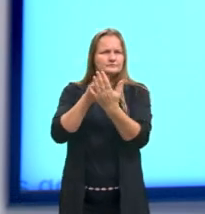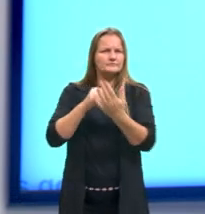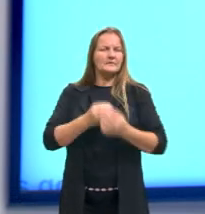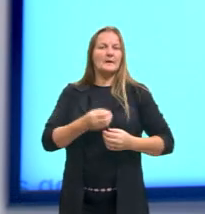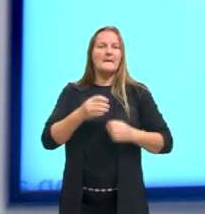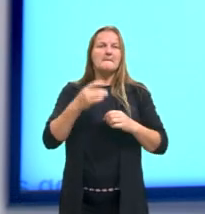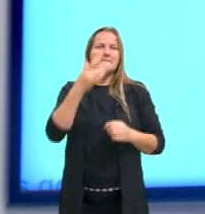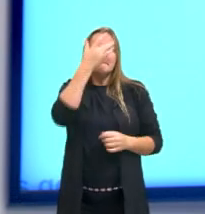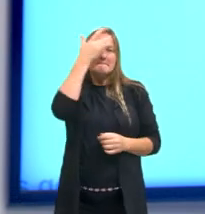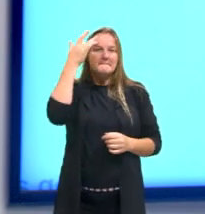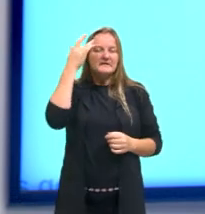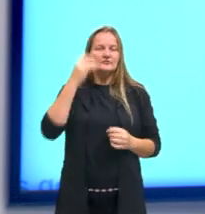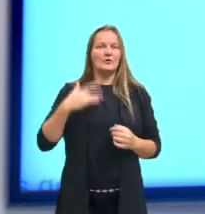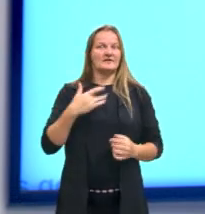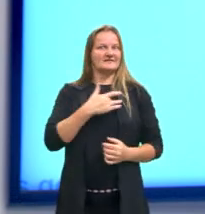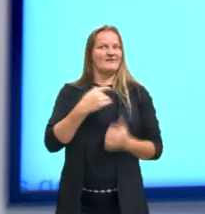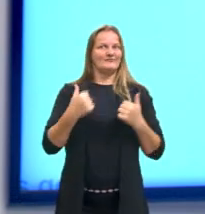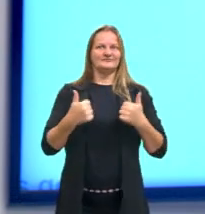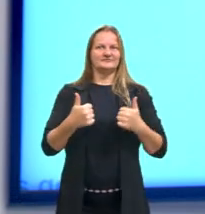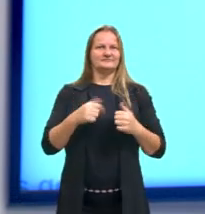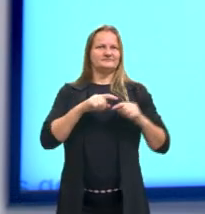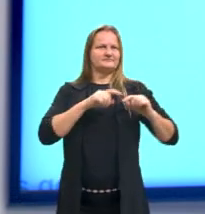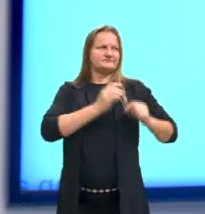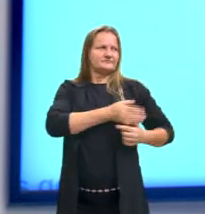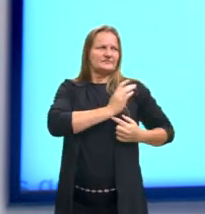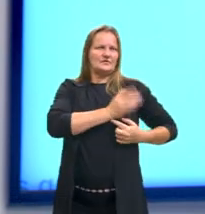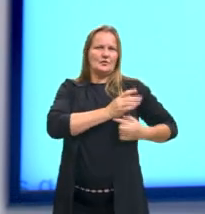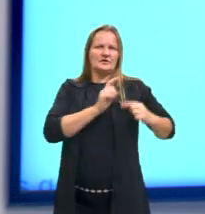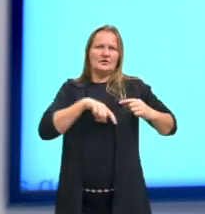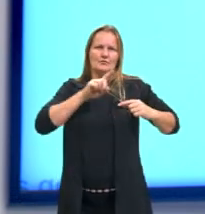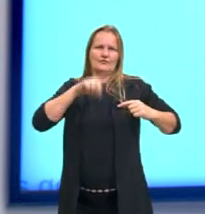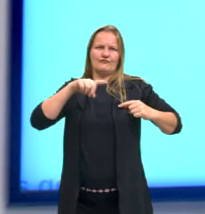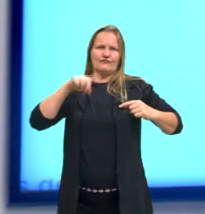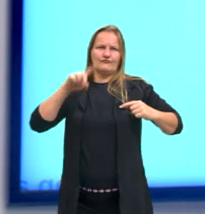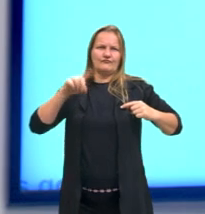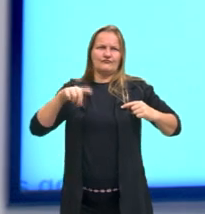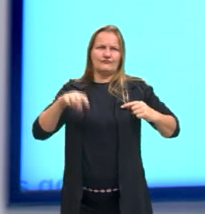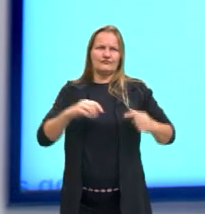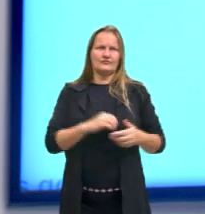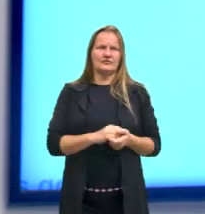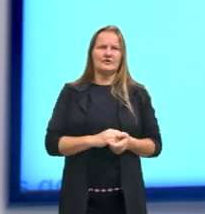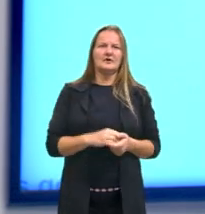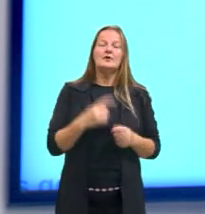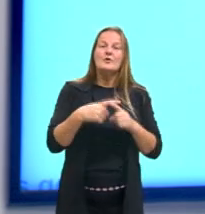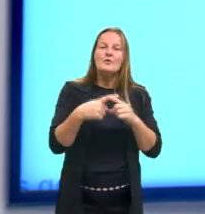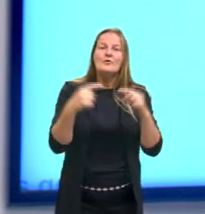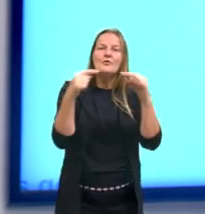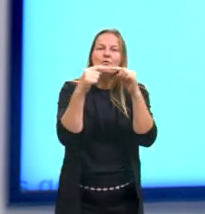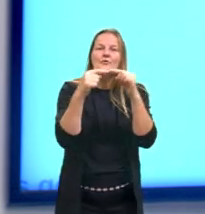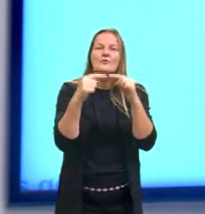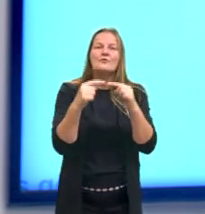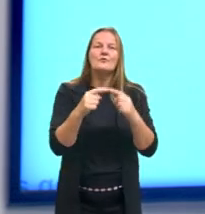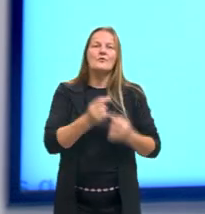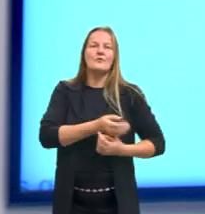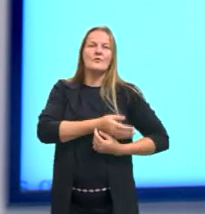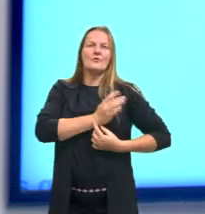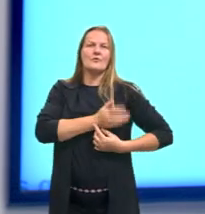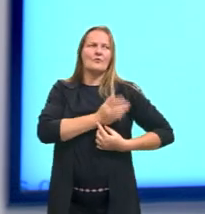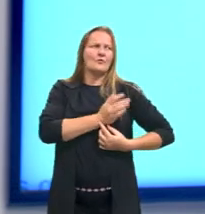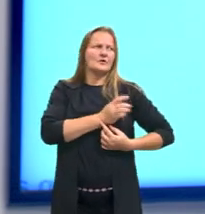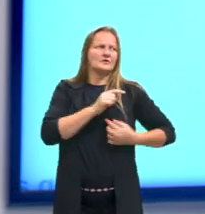saudável e a intensidade do sinal, em função do tempo. De acordo com o eletrocardiograma